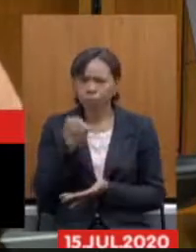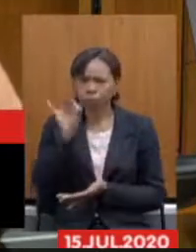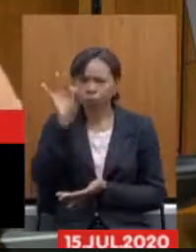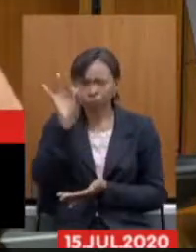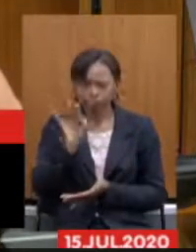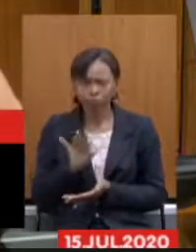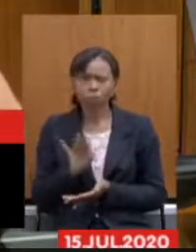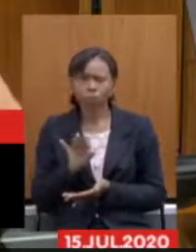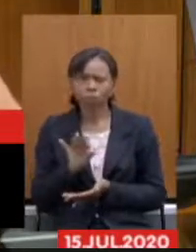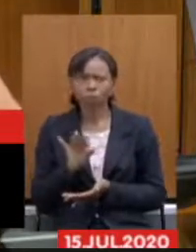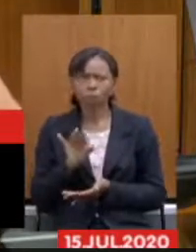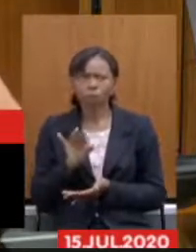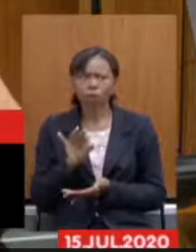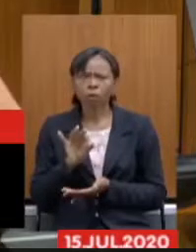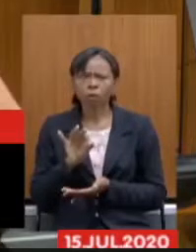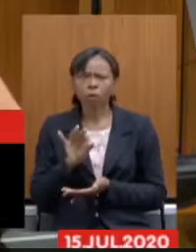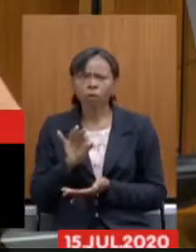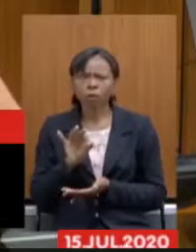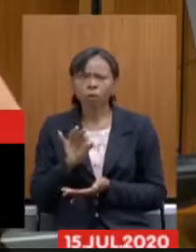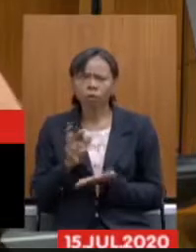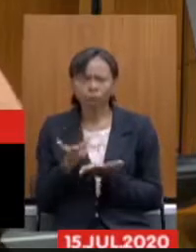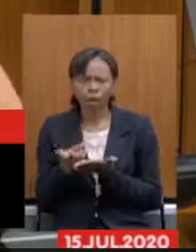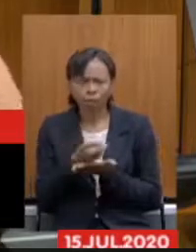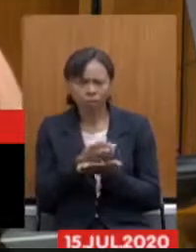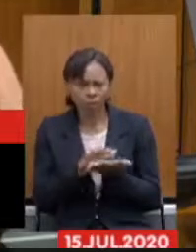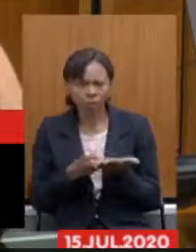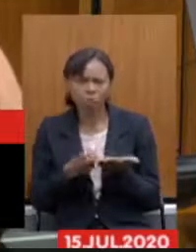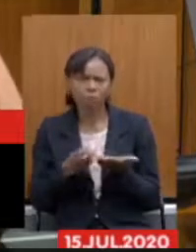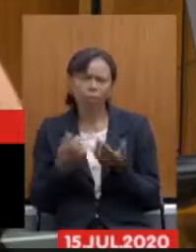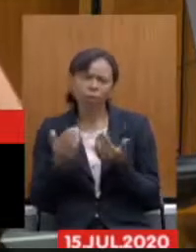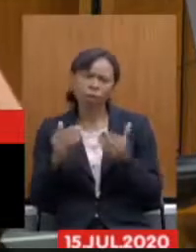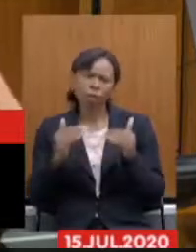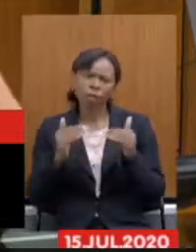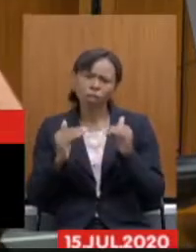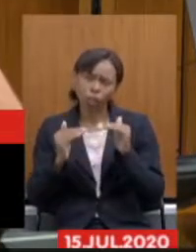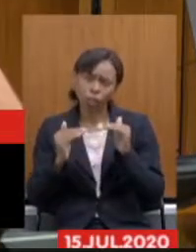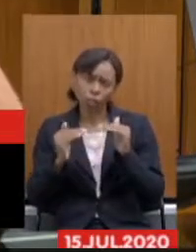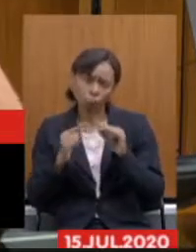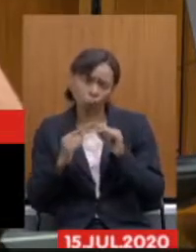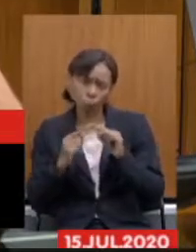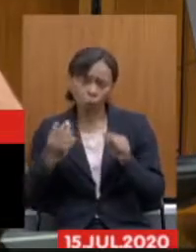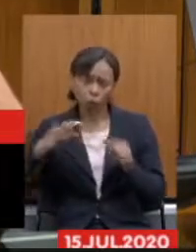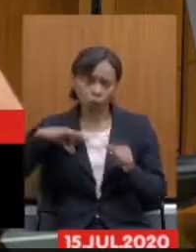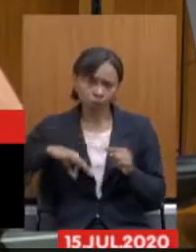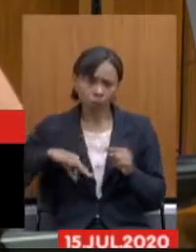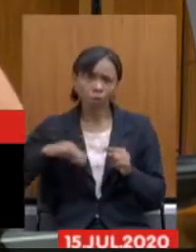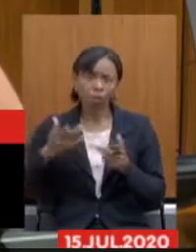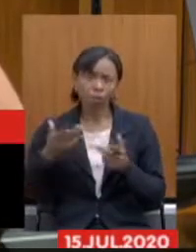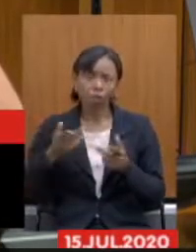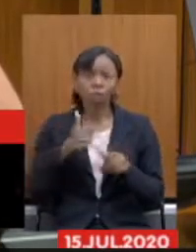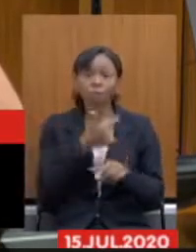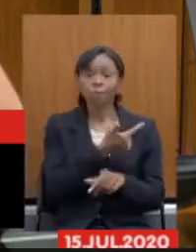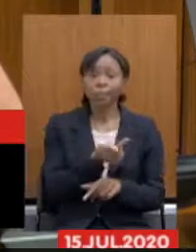proporcional a faixa salarial paga 27% de imposto de renda